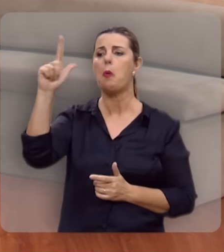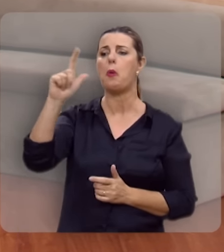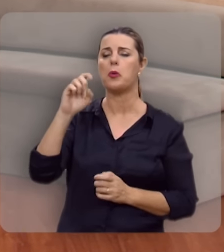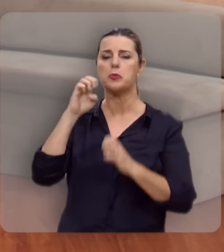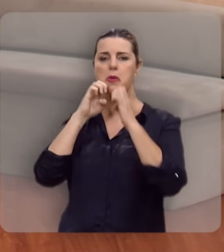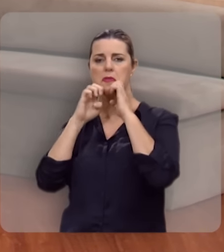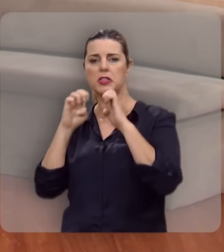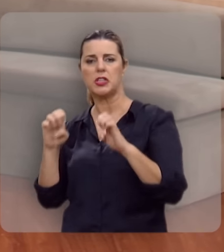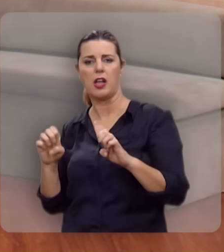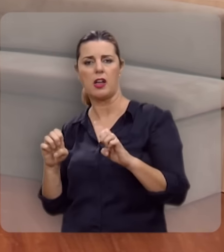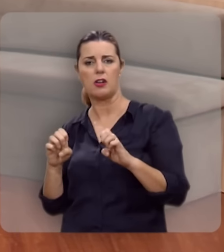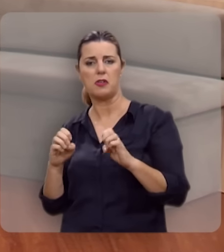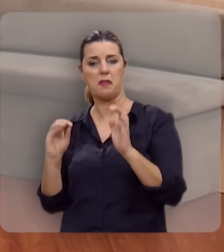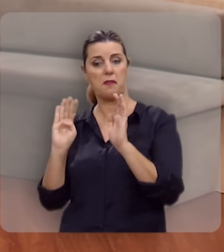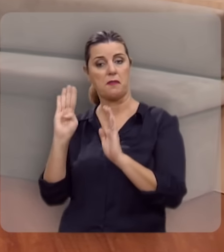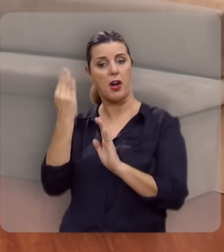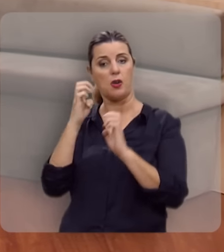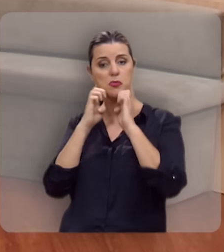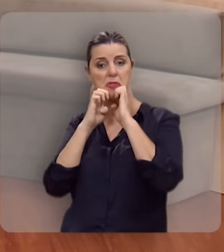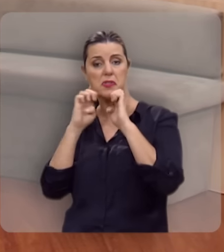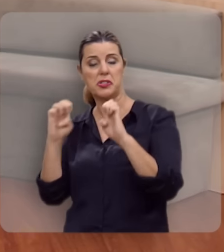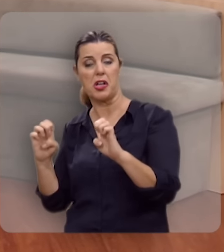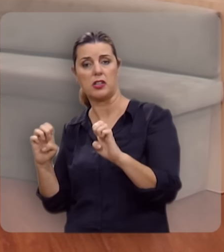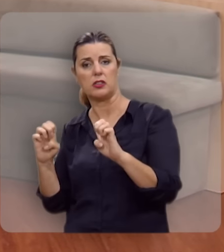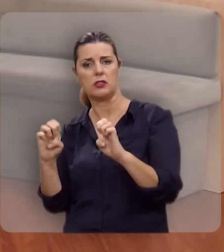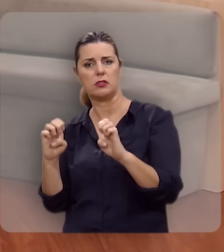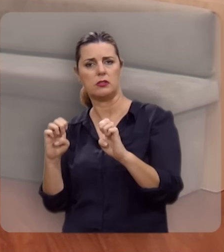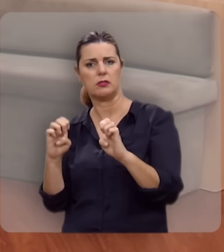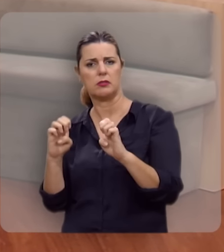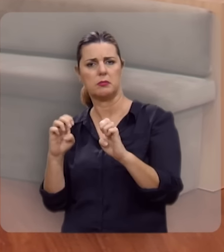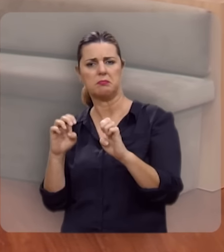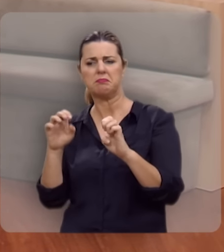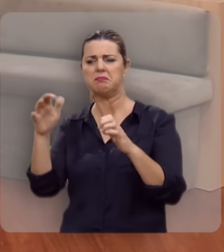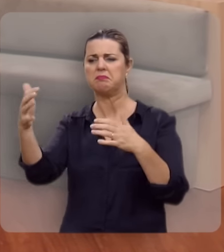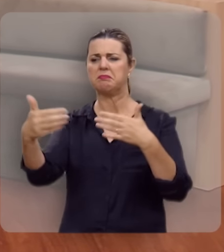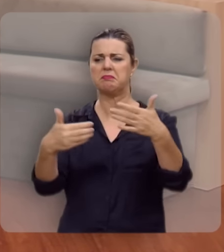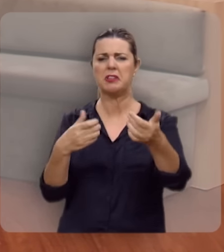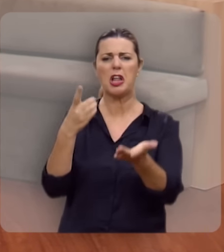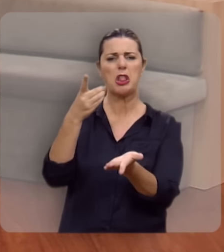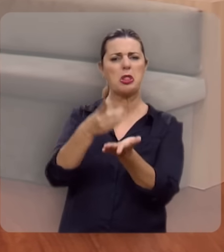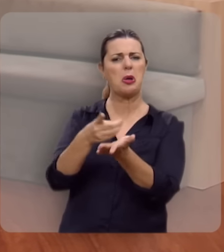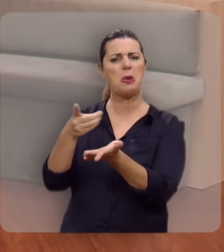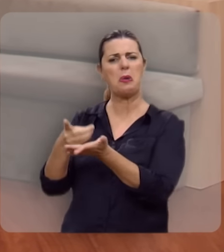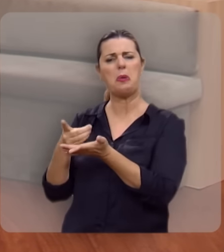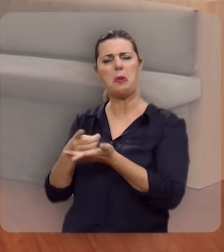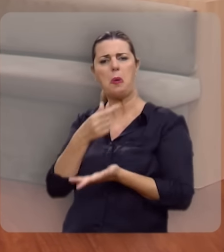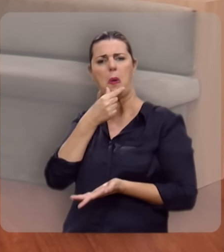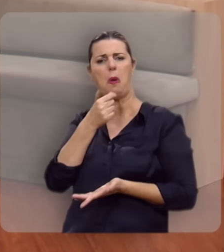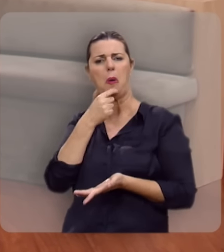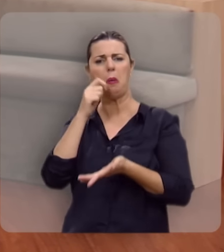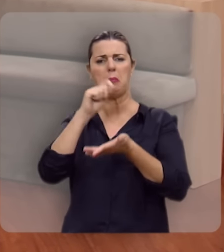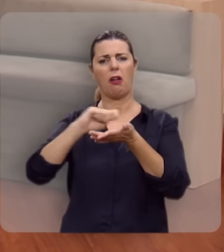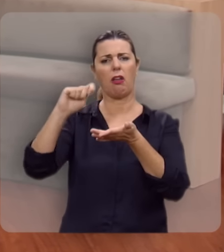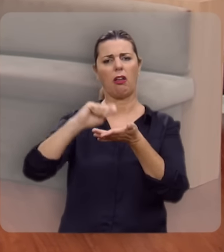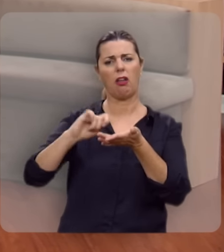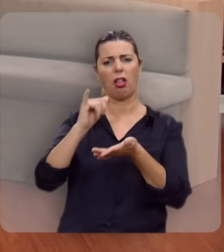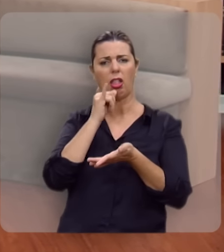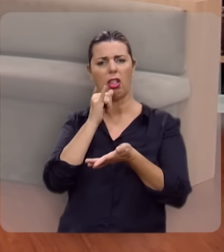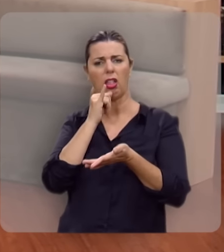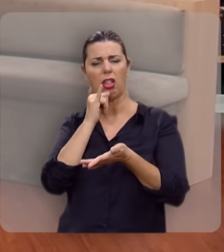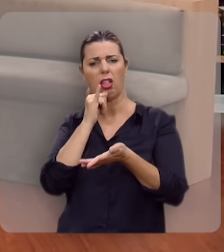abraça um outro Evangelho, um falso Evangelho, acolhendo doutrinas de homens